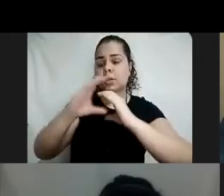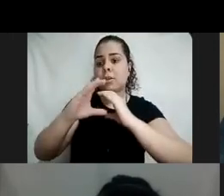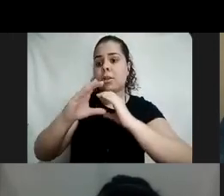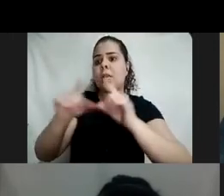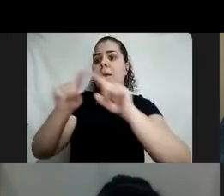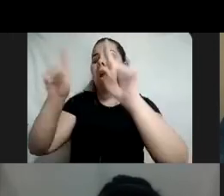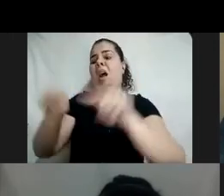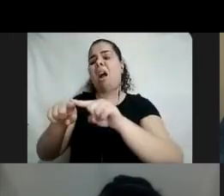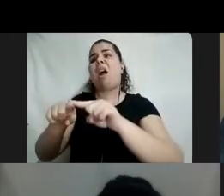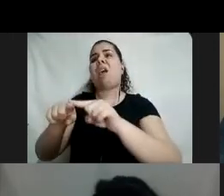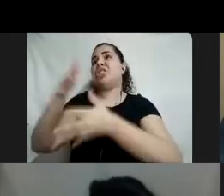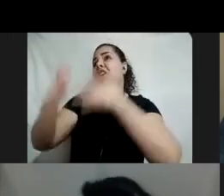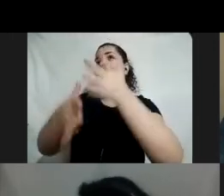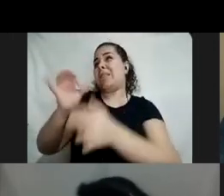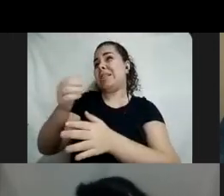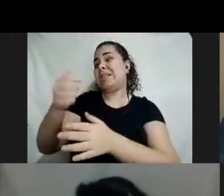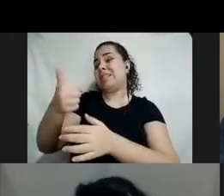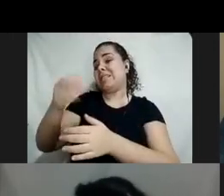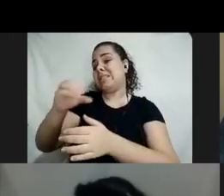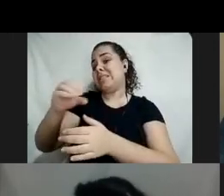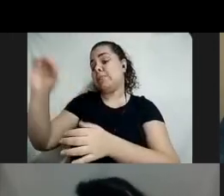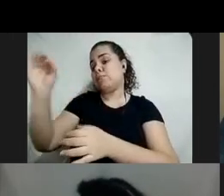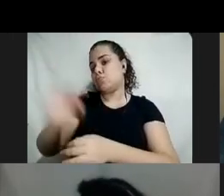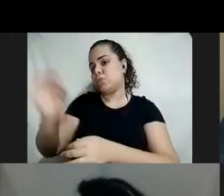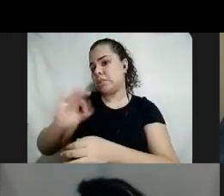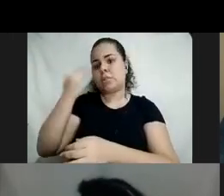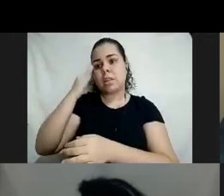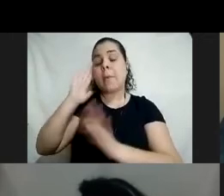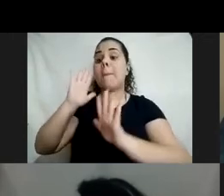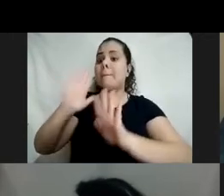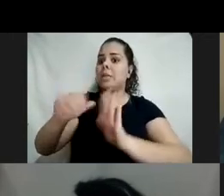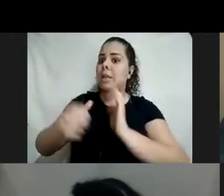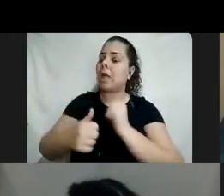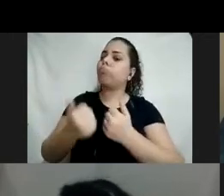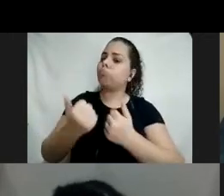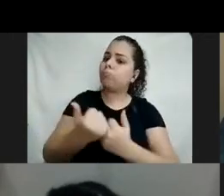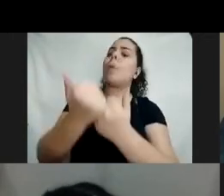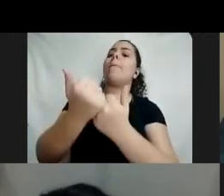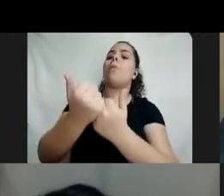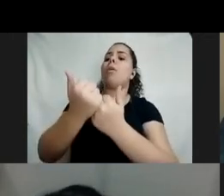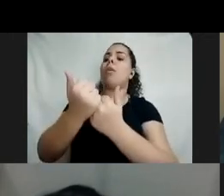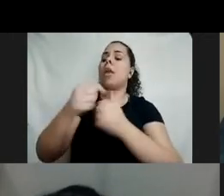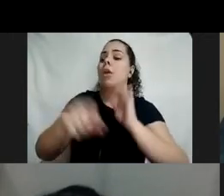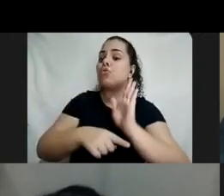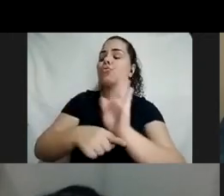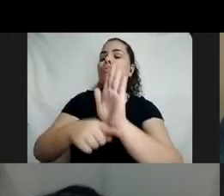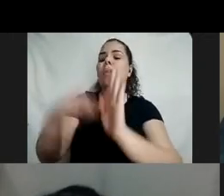favorecer 100% do entendimento, em alguma medida ela pode contribuir com esse processo. Então, esse material, o vídeo a